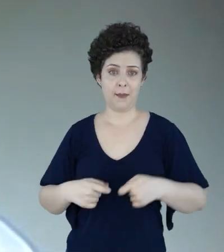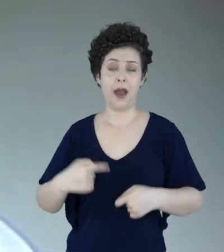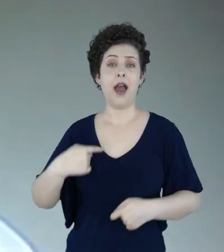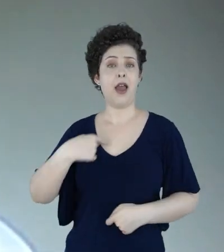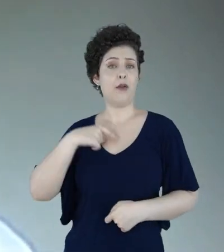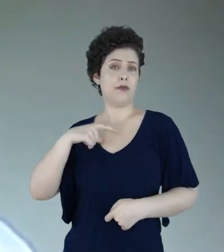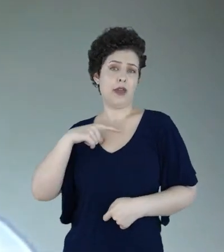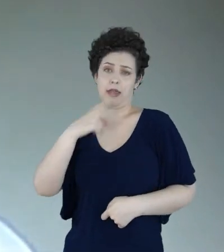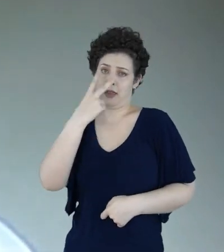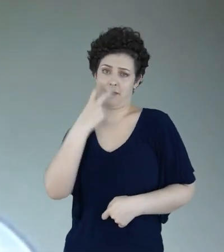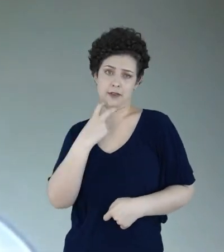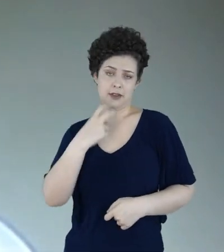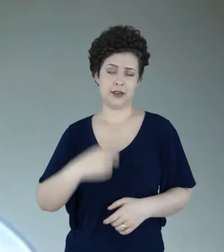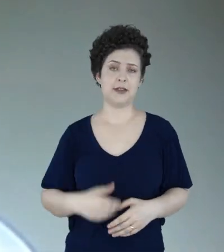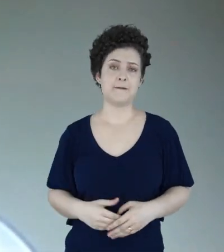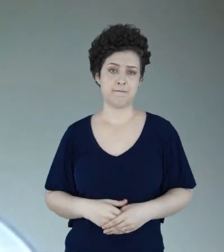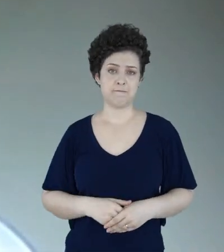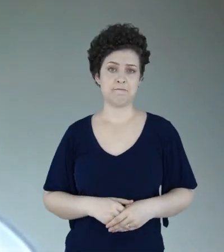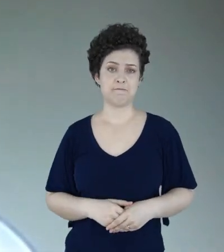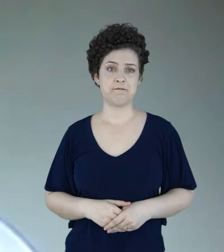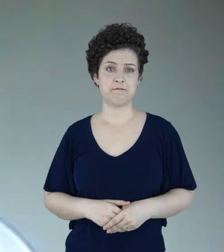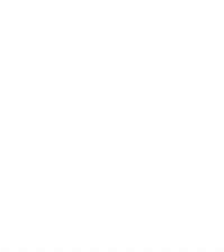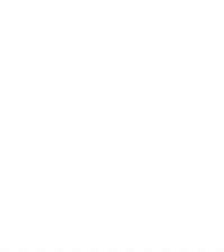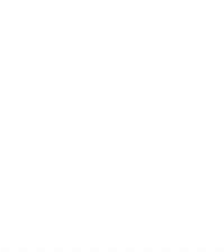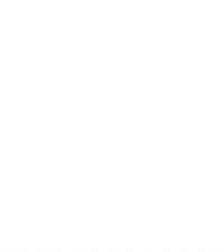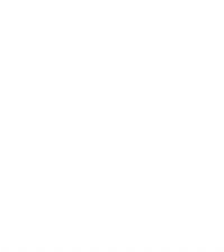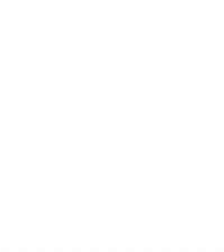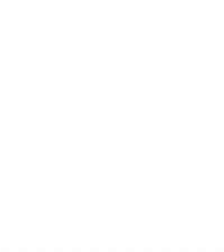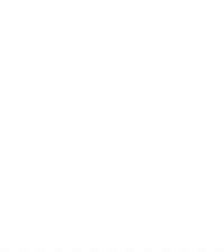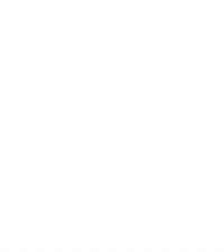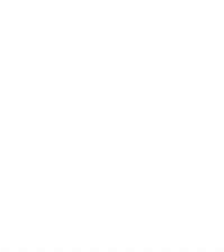também o meu trabalho, apesar da minha limitação visual.